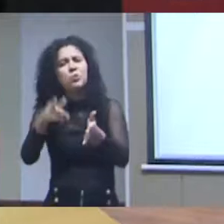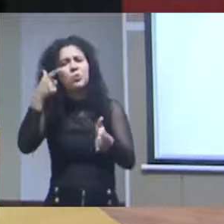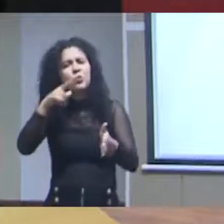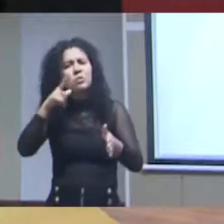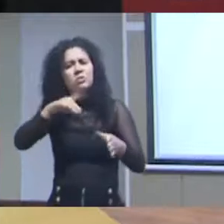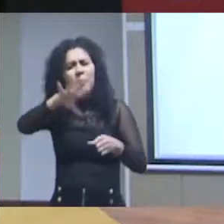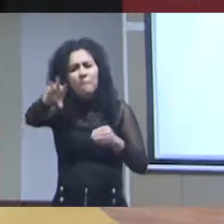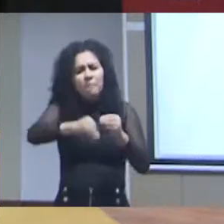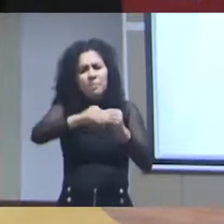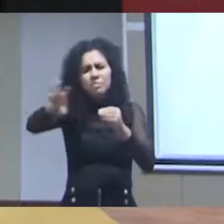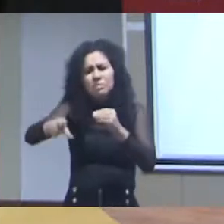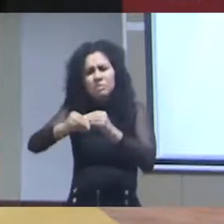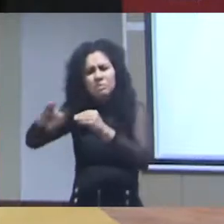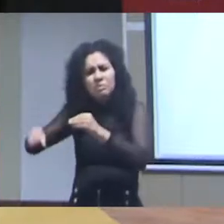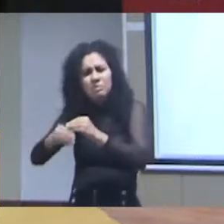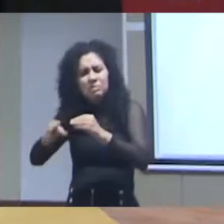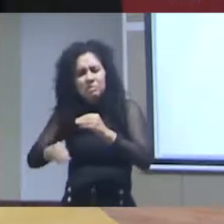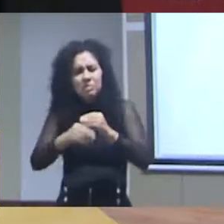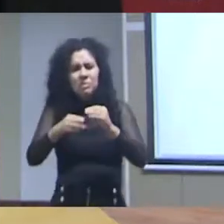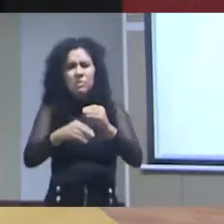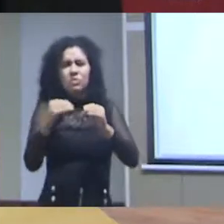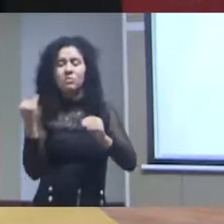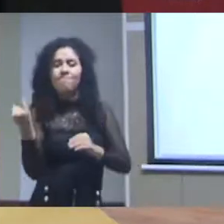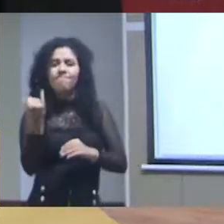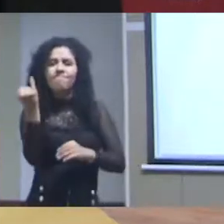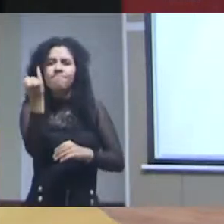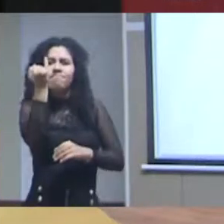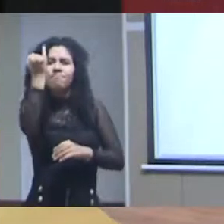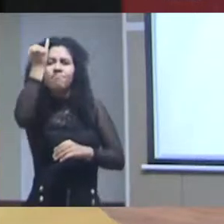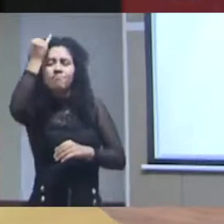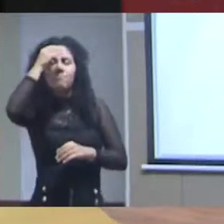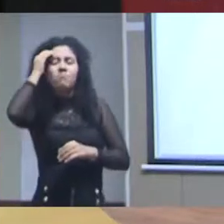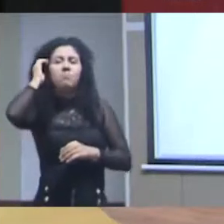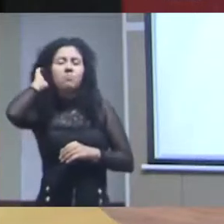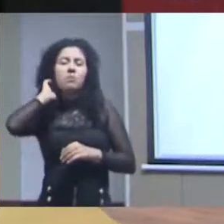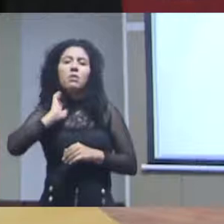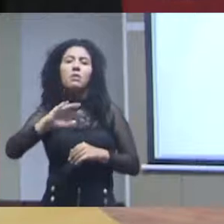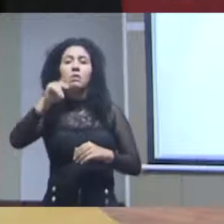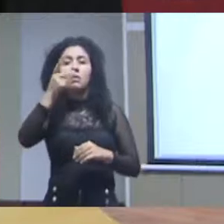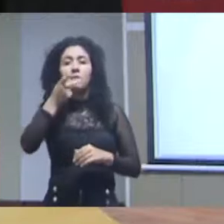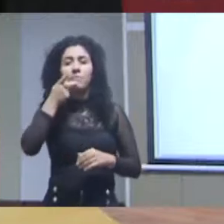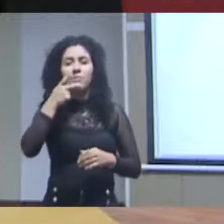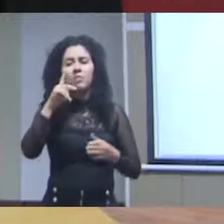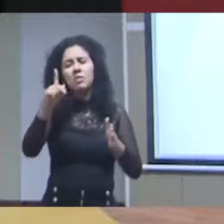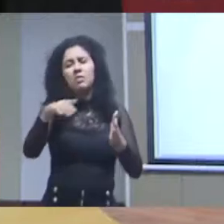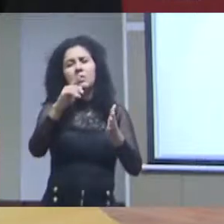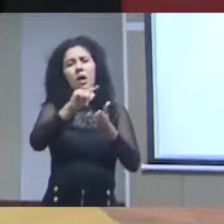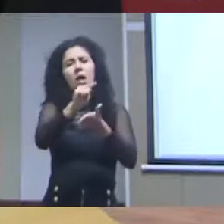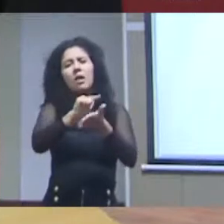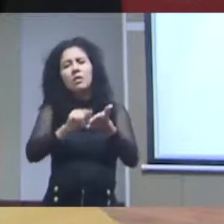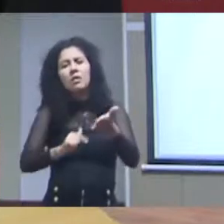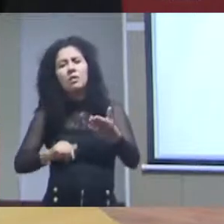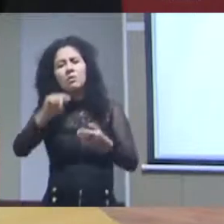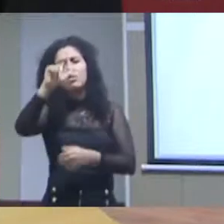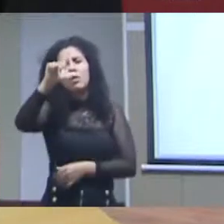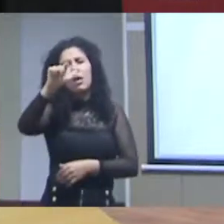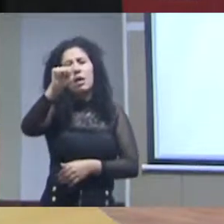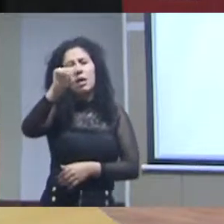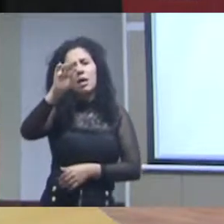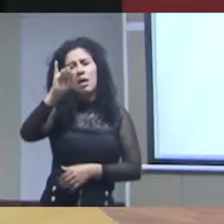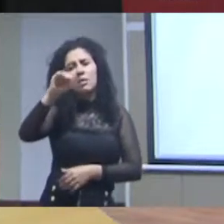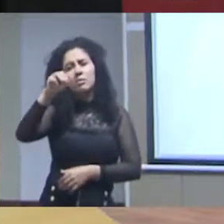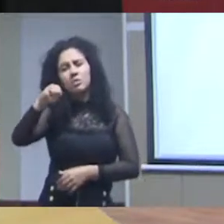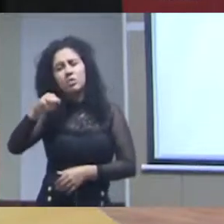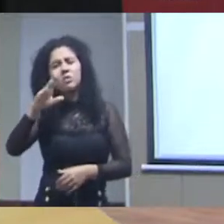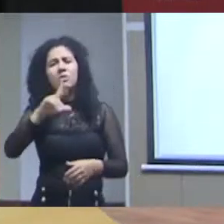específicos com a literatura com nomenclatura taxonômica em latim então eles